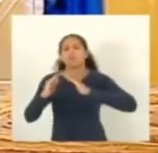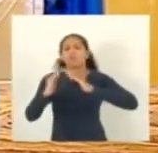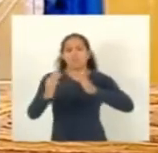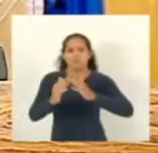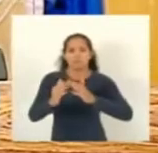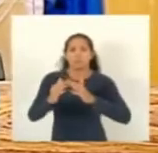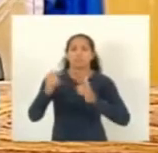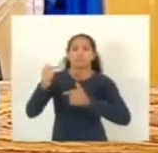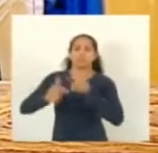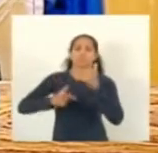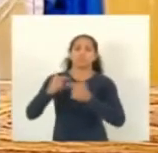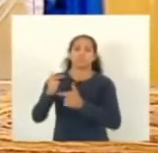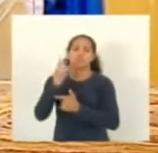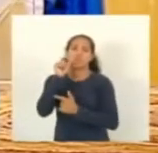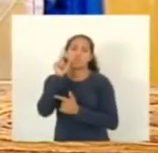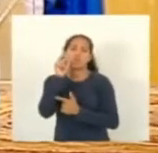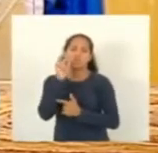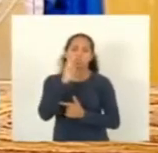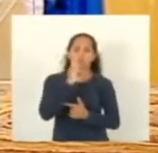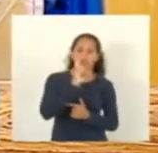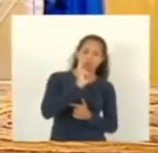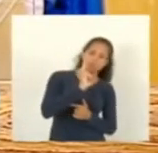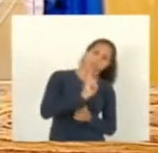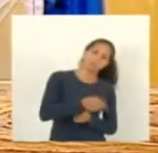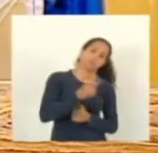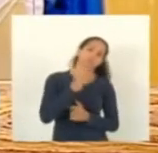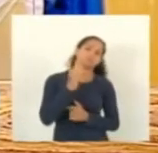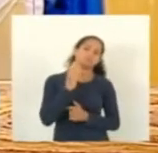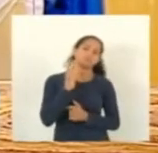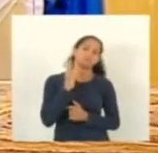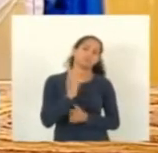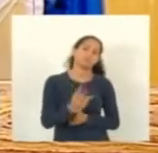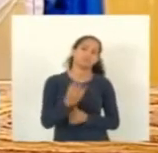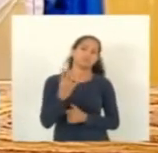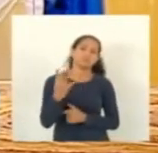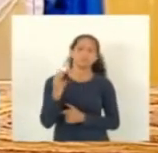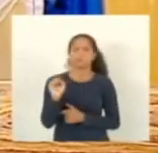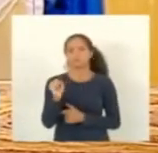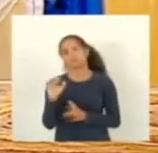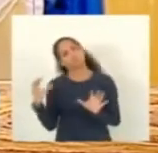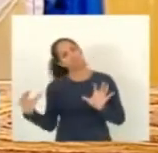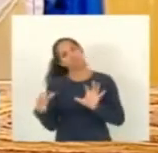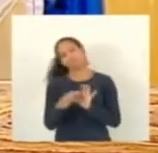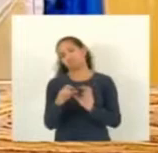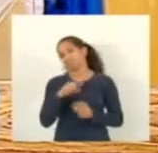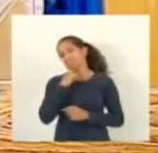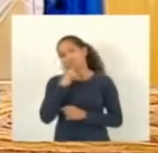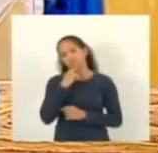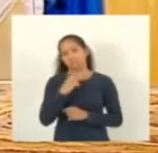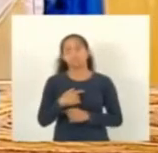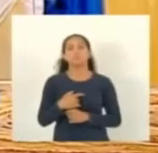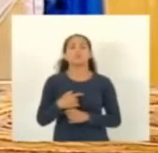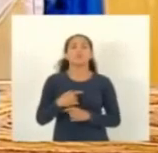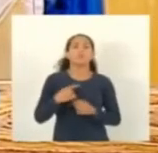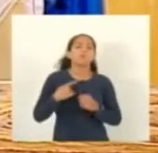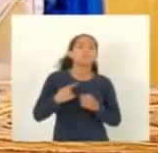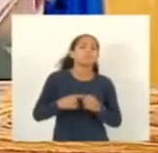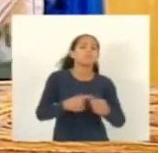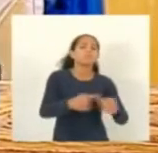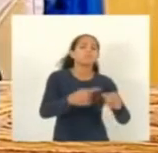de serviço, 2.348 unidades não estão ligadas. Vamos aos ranques por município.